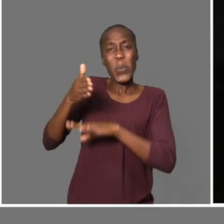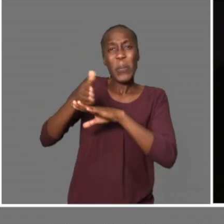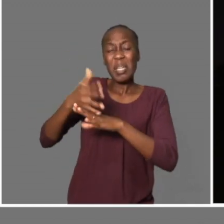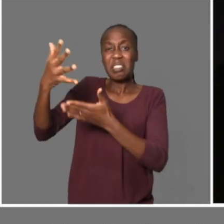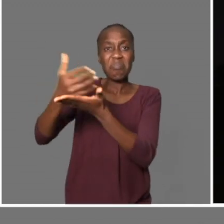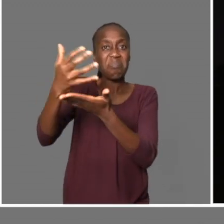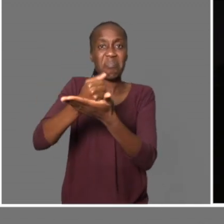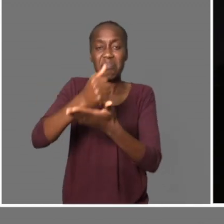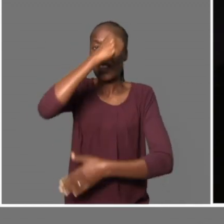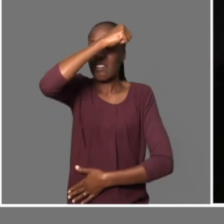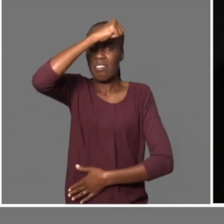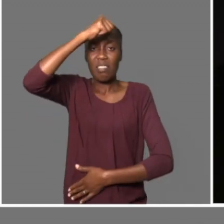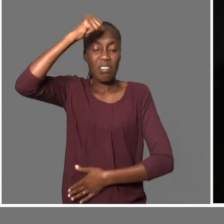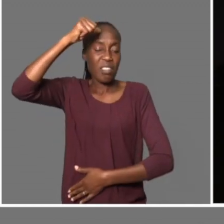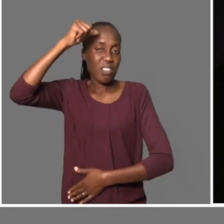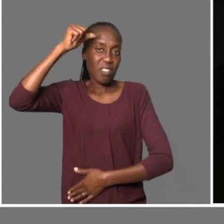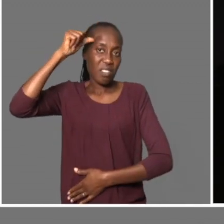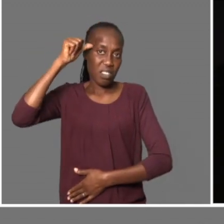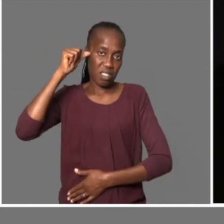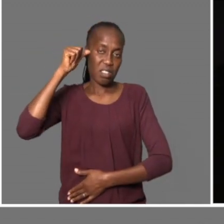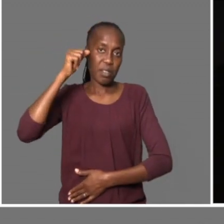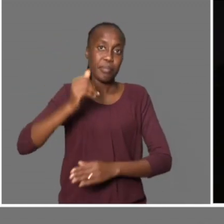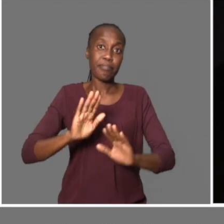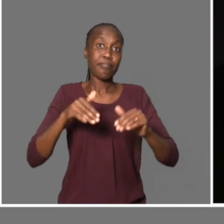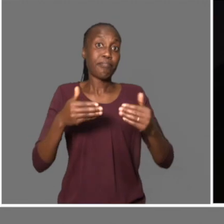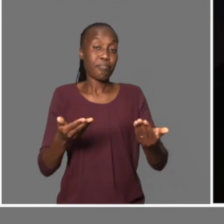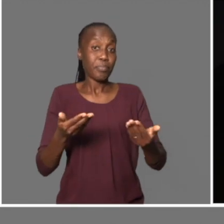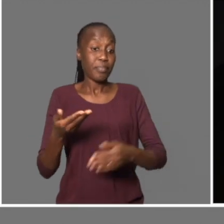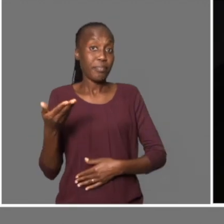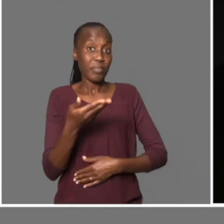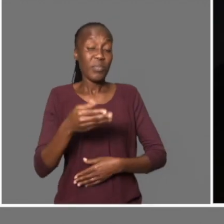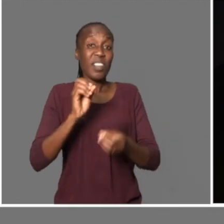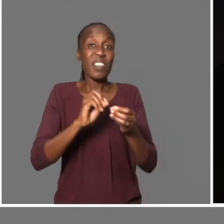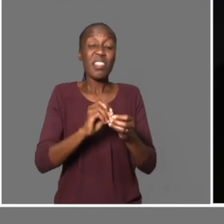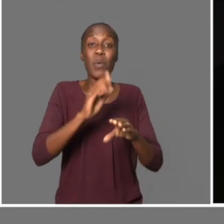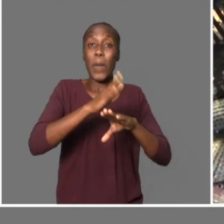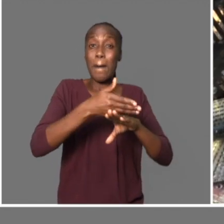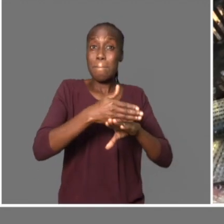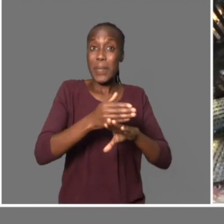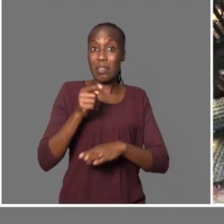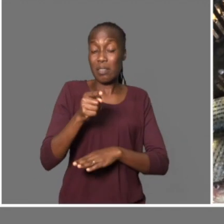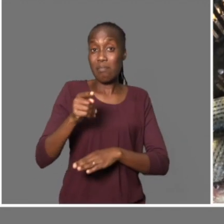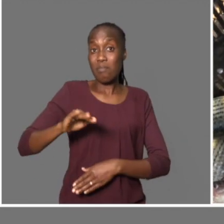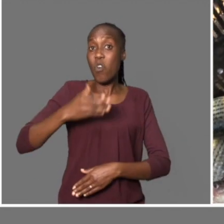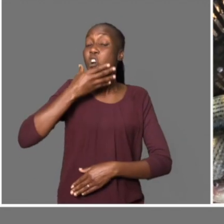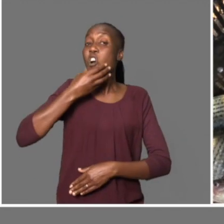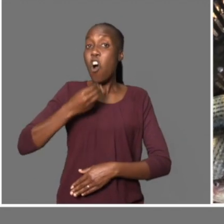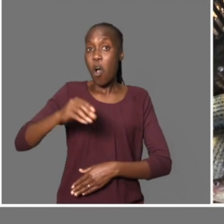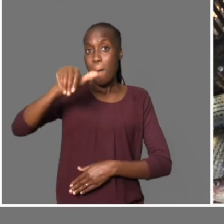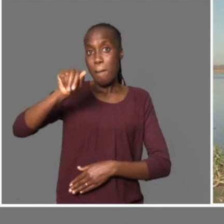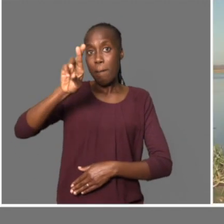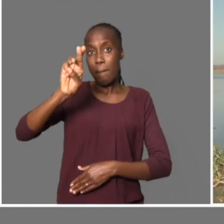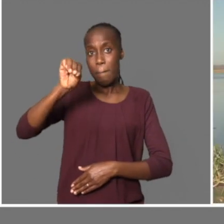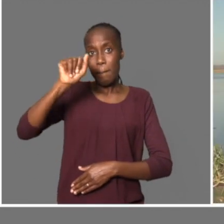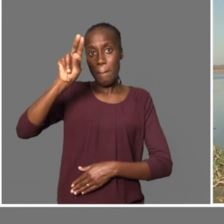Agora, o peixe em si é difícil a captura de peixe. Com o produto da pesca,